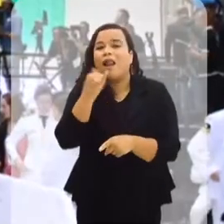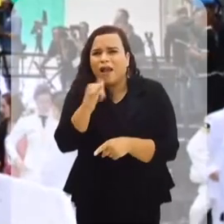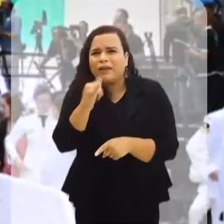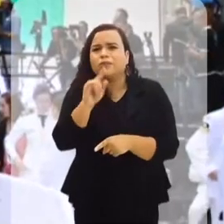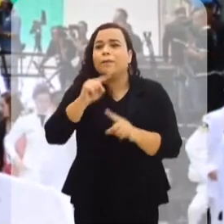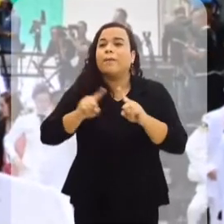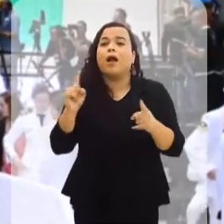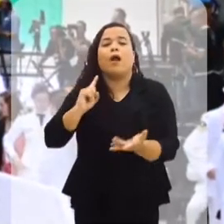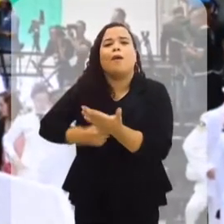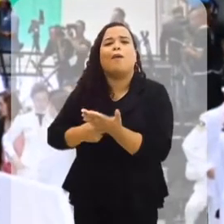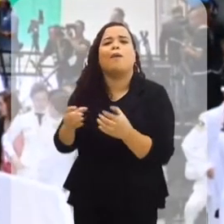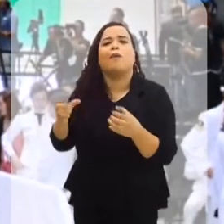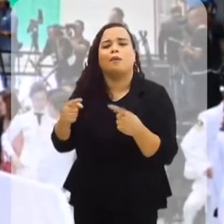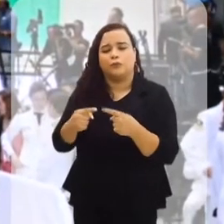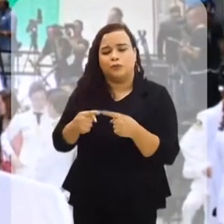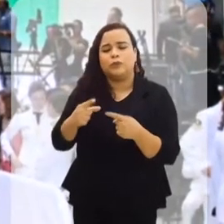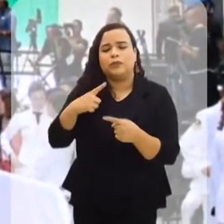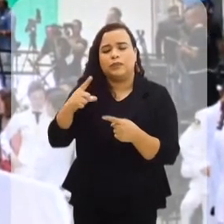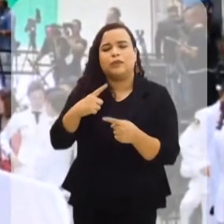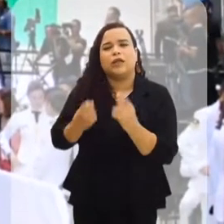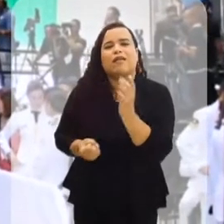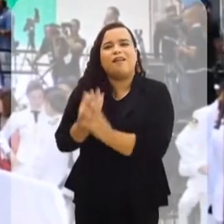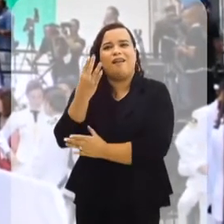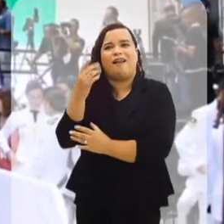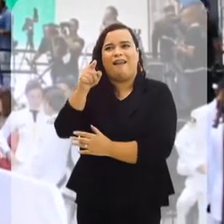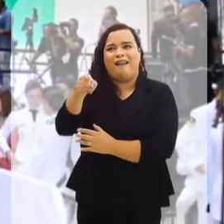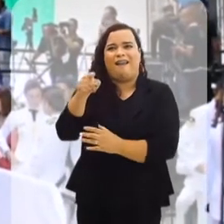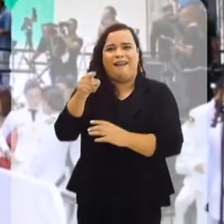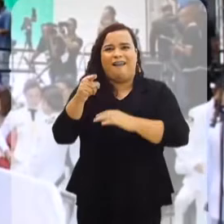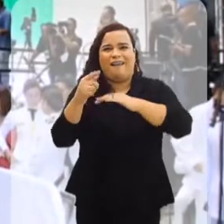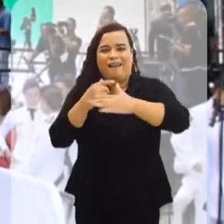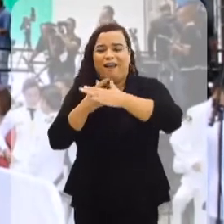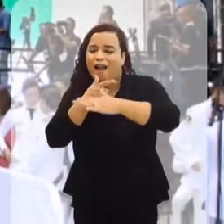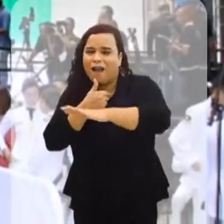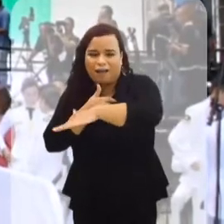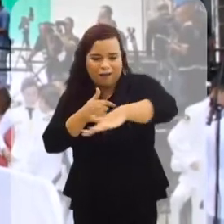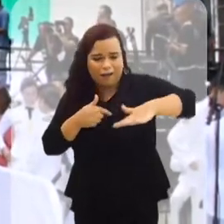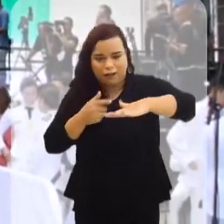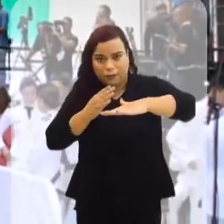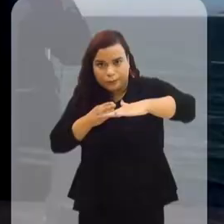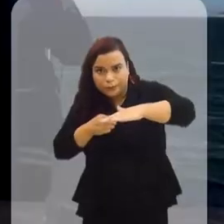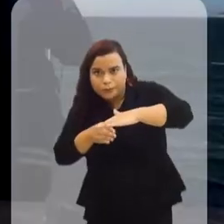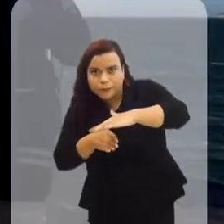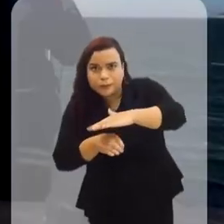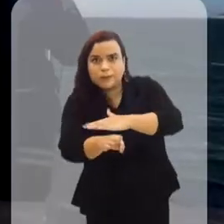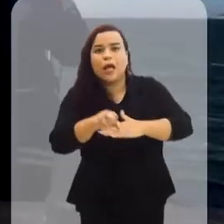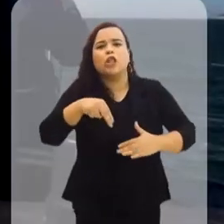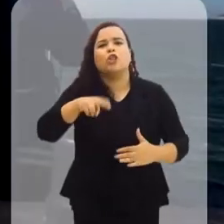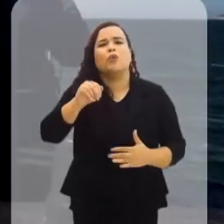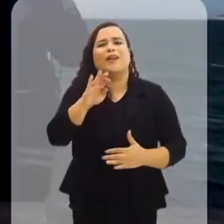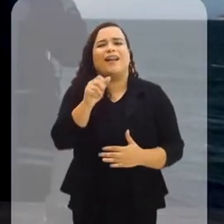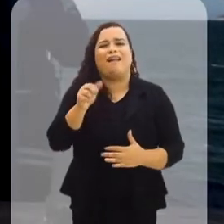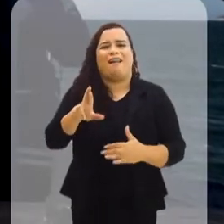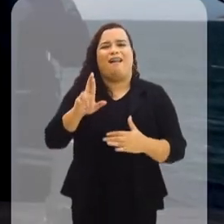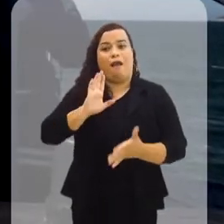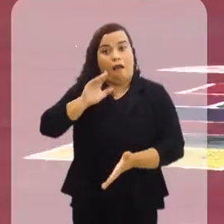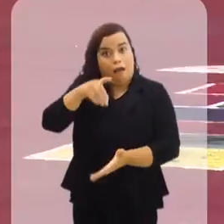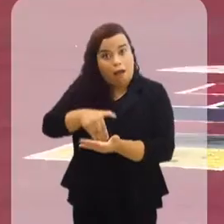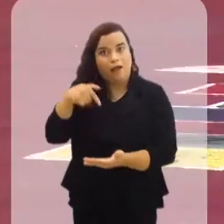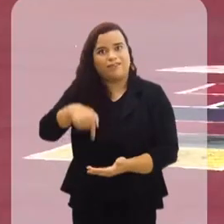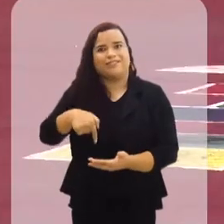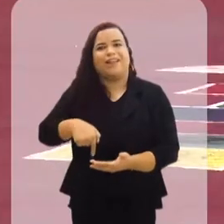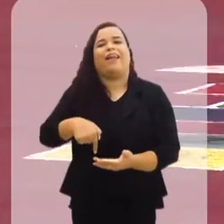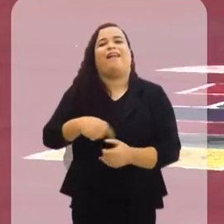o acordo promete também a construção de um submarino de propulsão nuclear até o final dessa década.